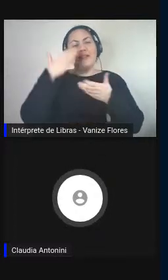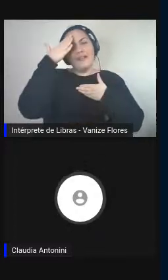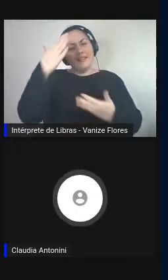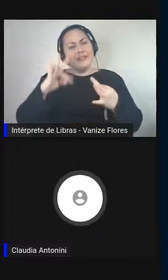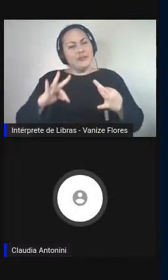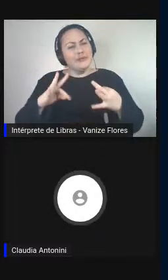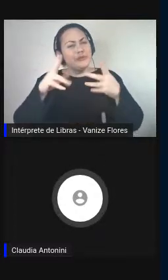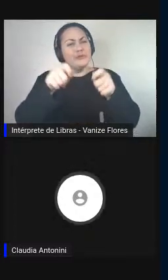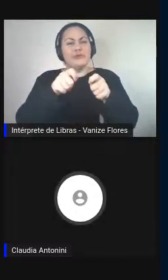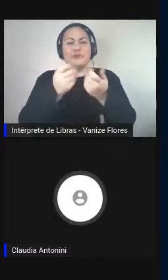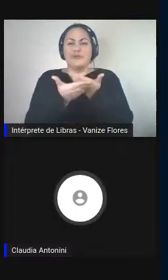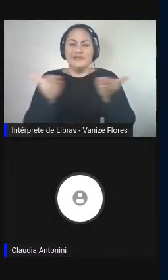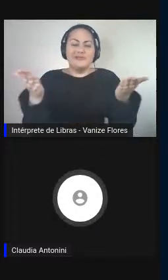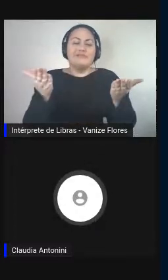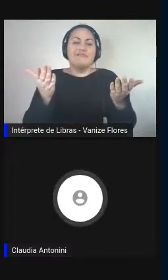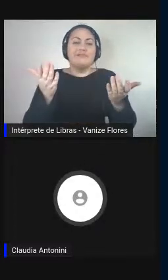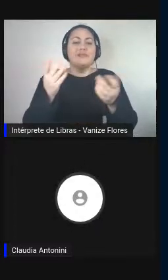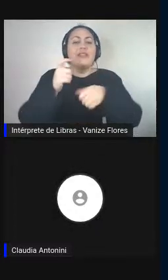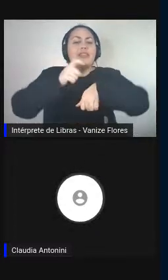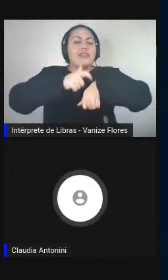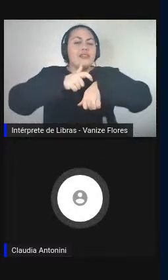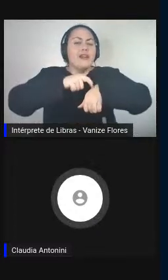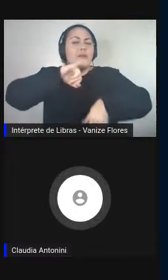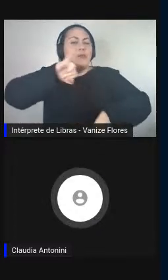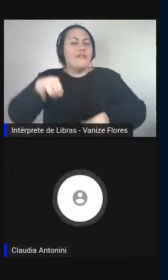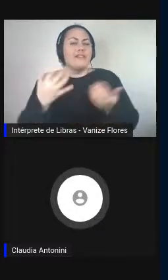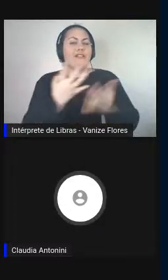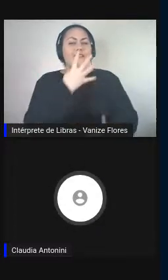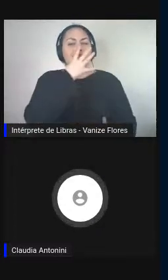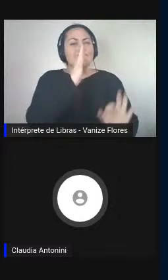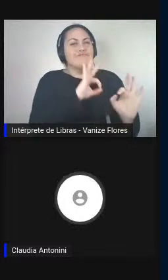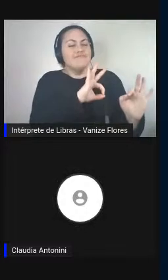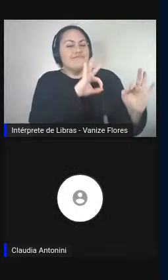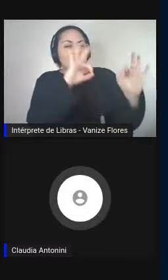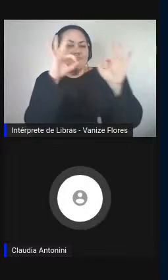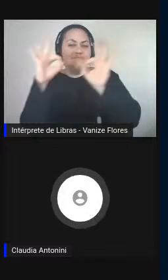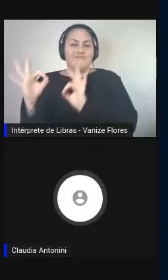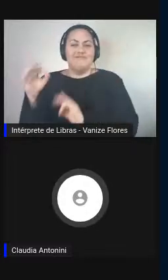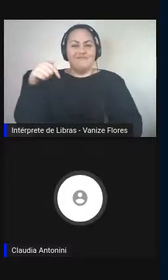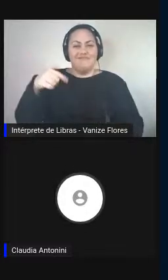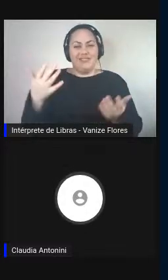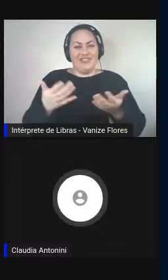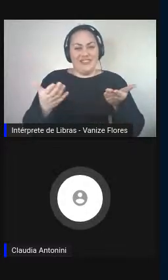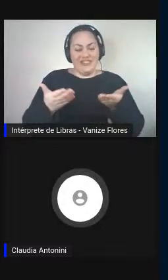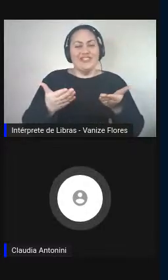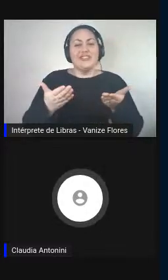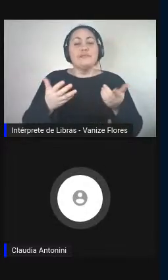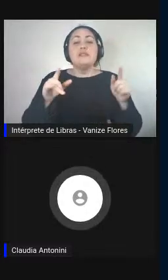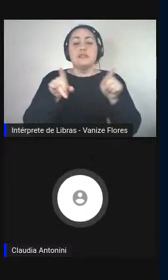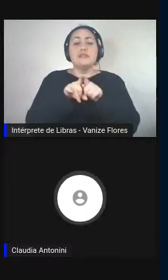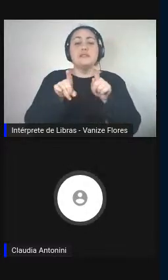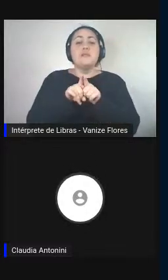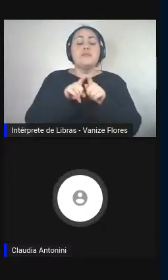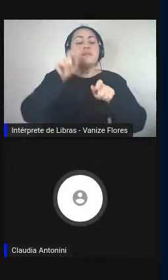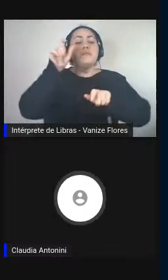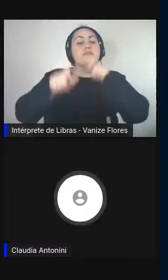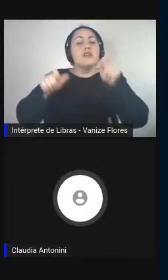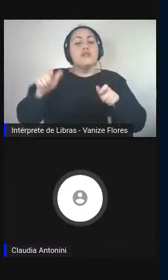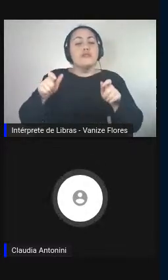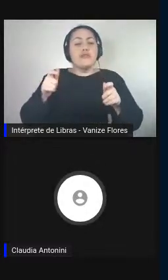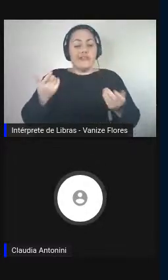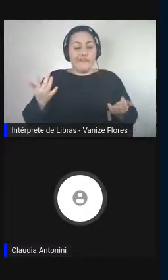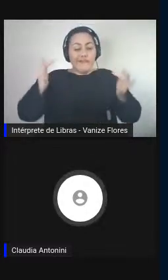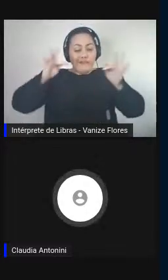que reservaram uma hora do tempo de vocês para seguir este evento e os que verão depois, já que a